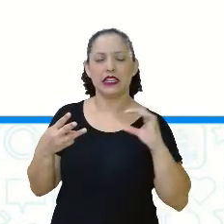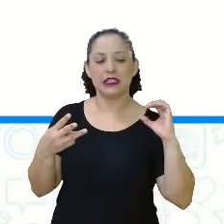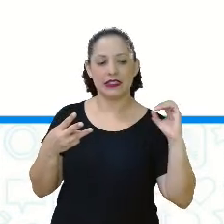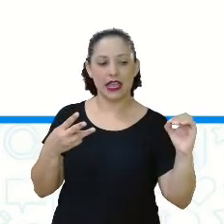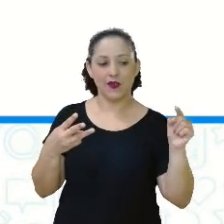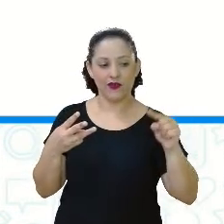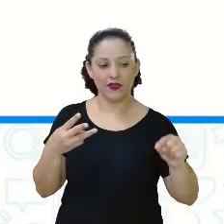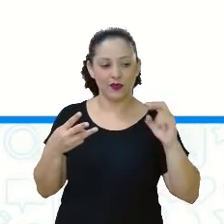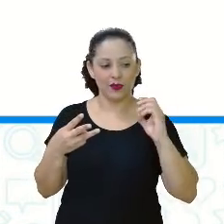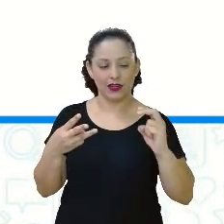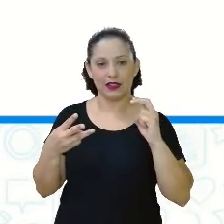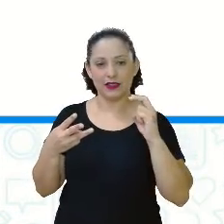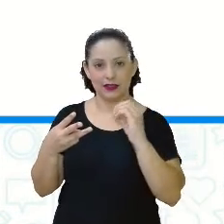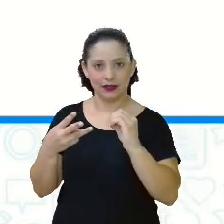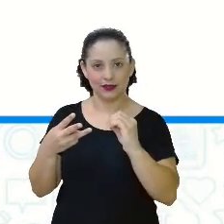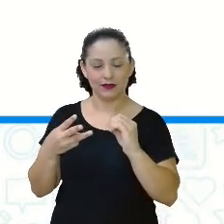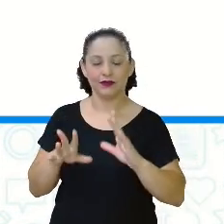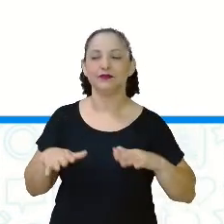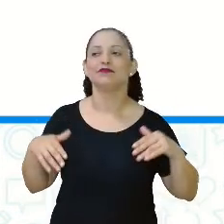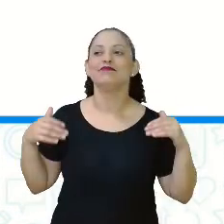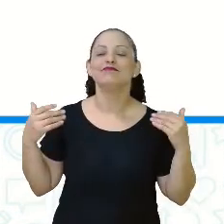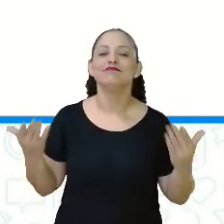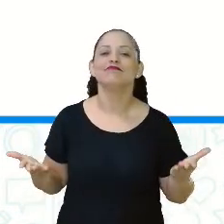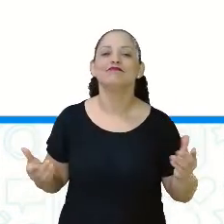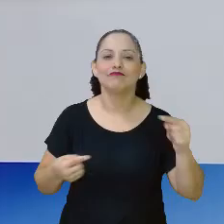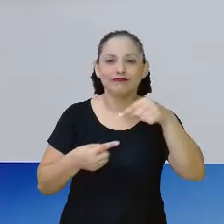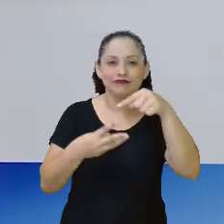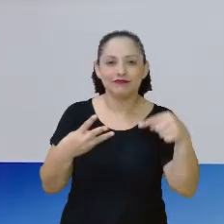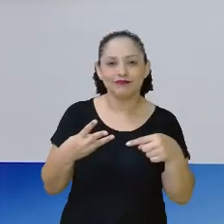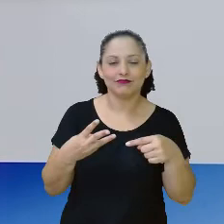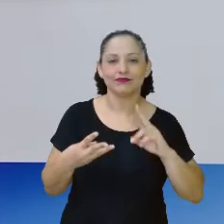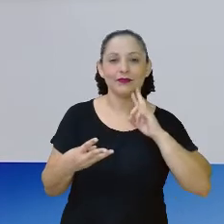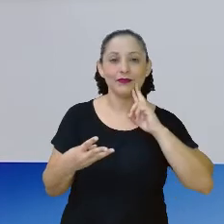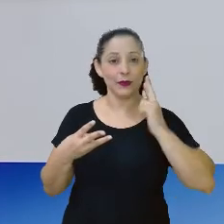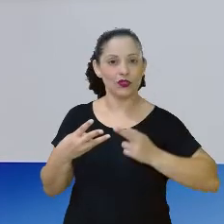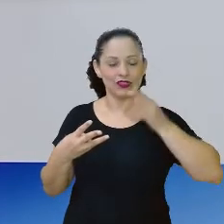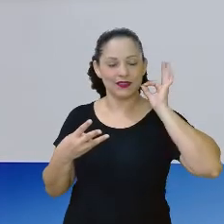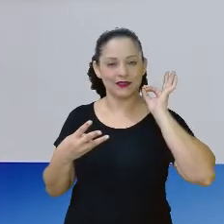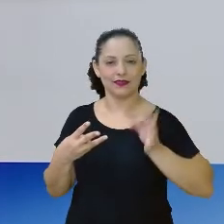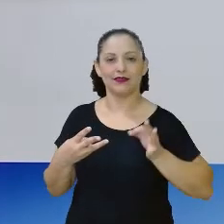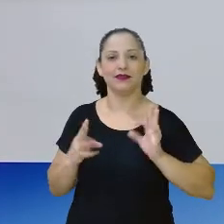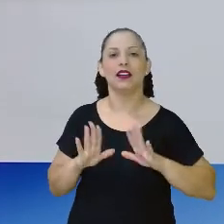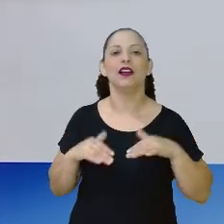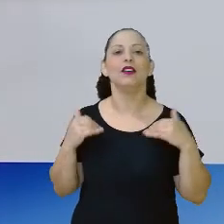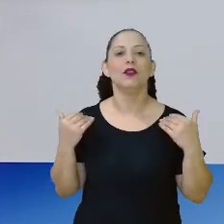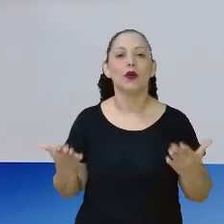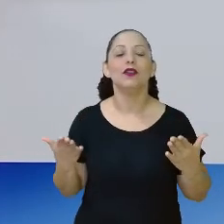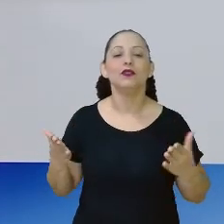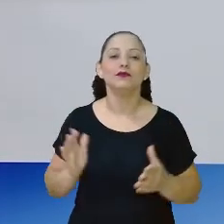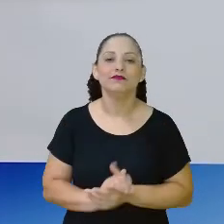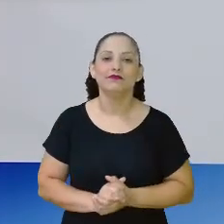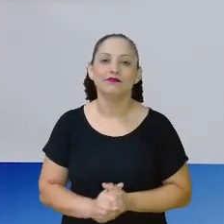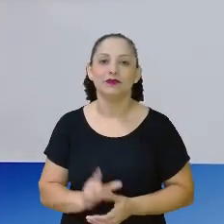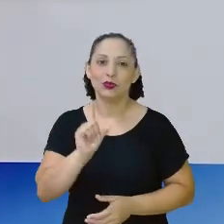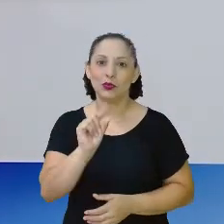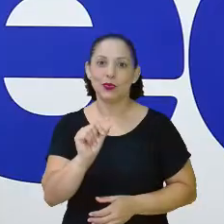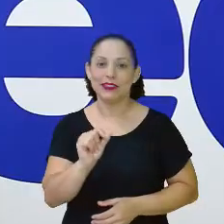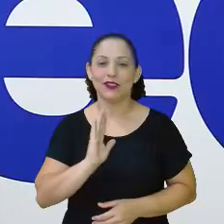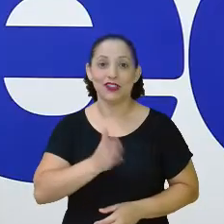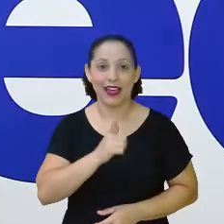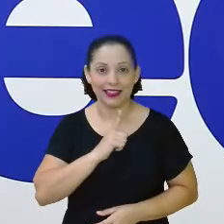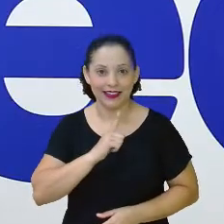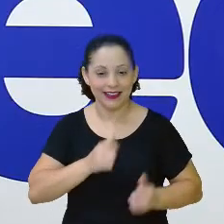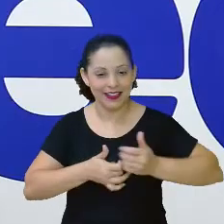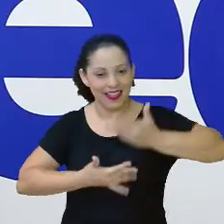0,50? E aí, minha gente? Qual é a representação decimal do nosso valor monetário? Já tem